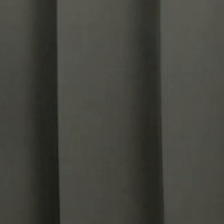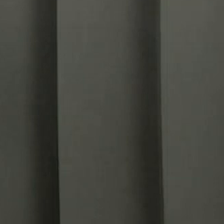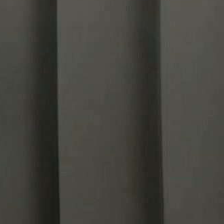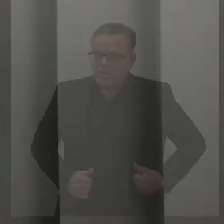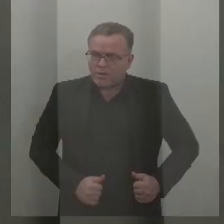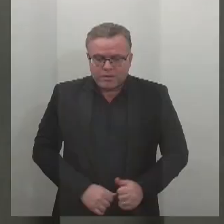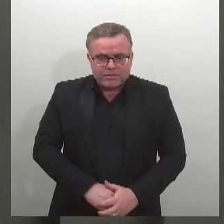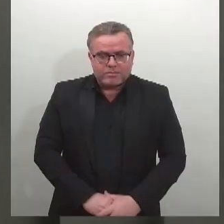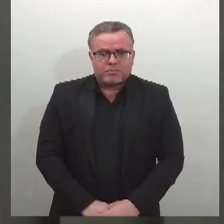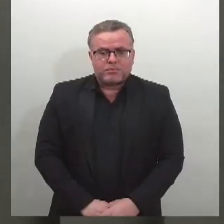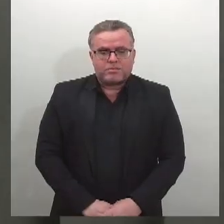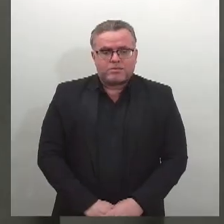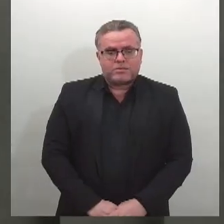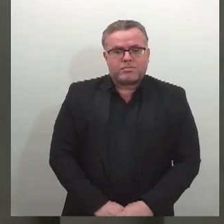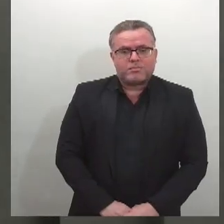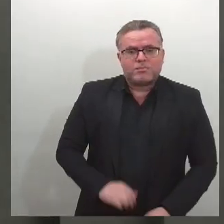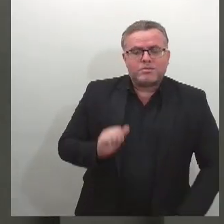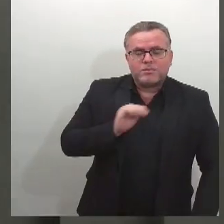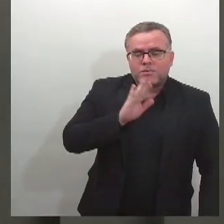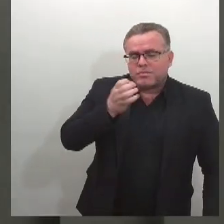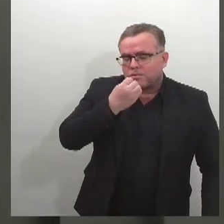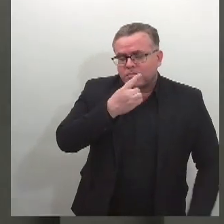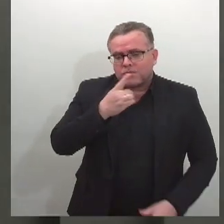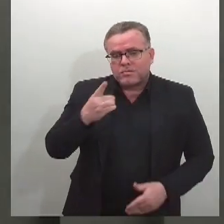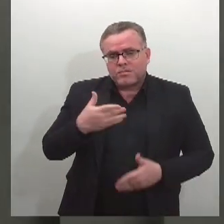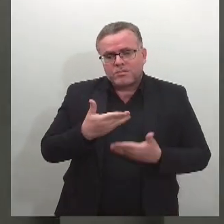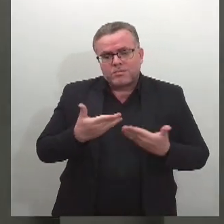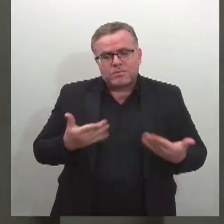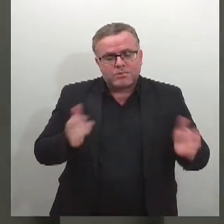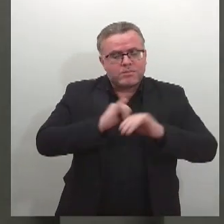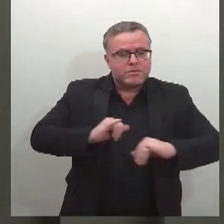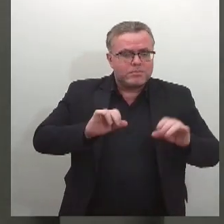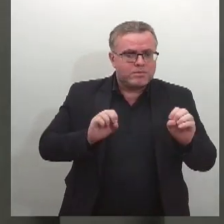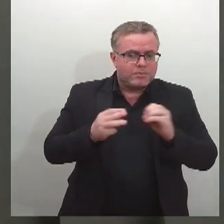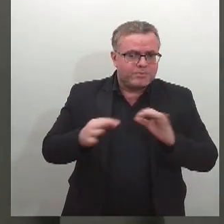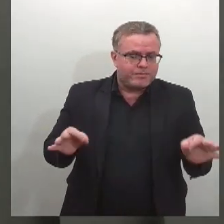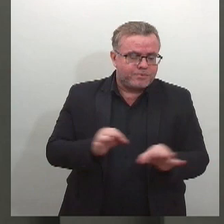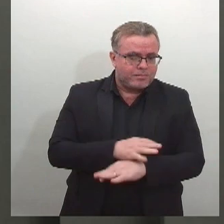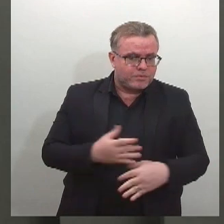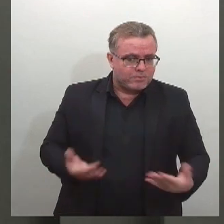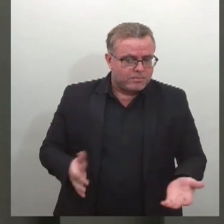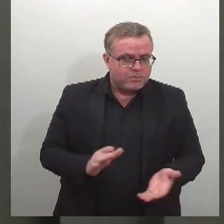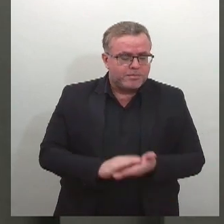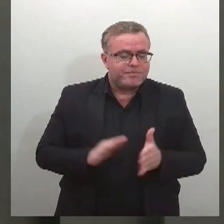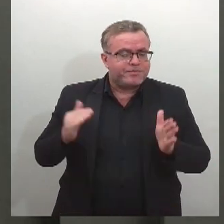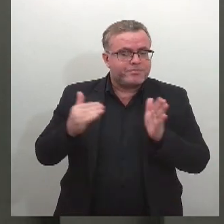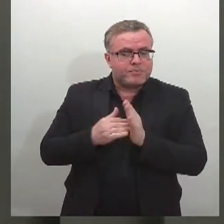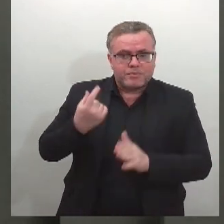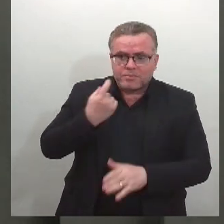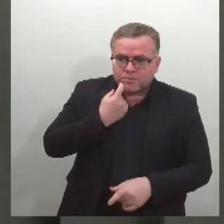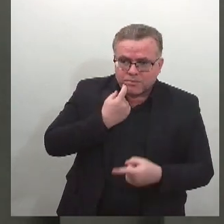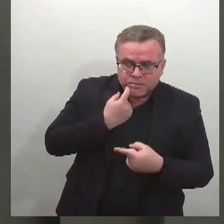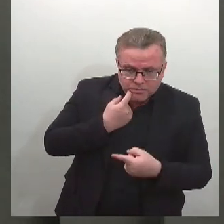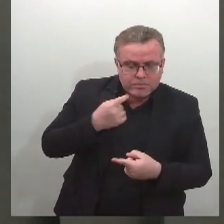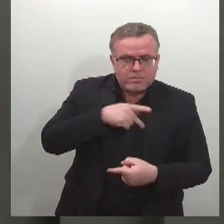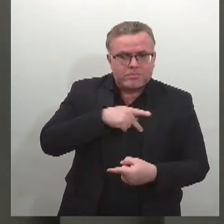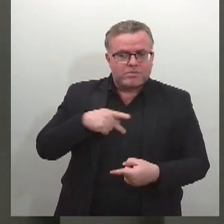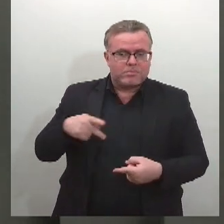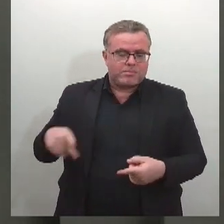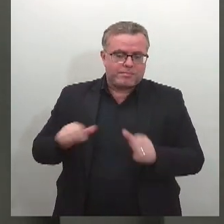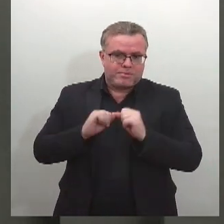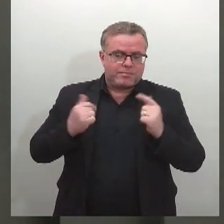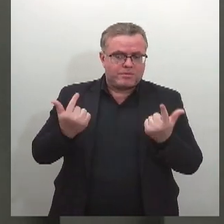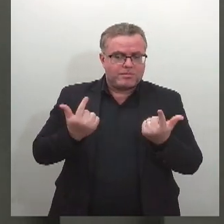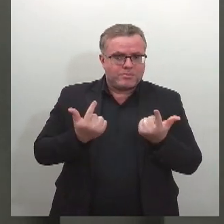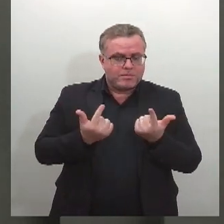Olá, bom dia! Está no ar o Informativo TV Alesi. Na última sexta-feira, o presidente da Alesi, deputado Jefferson